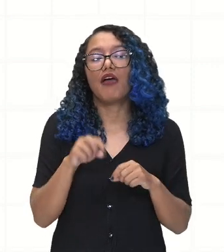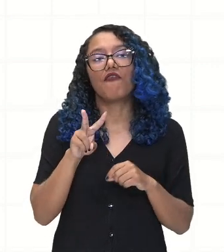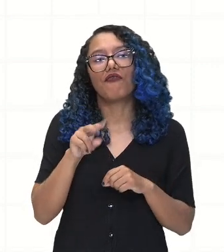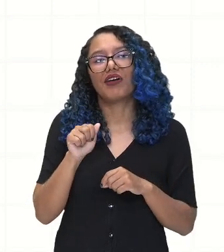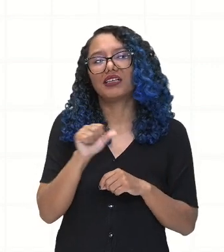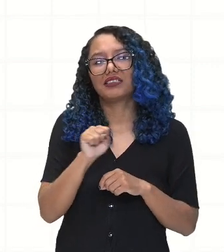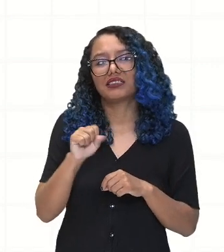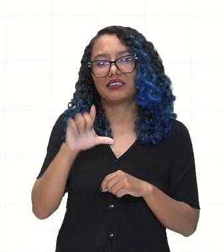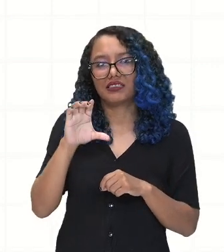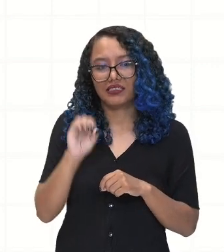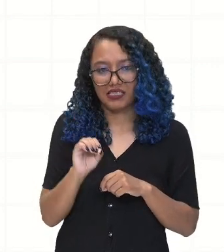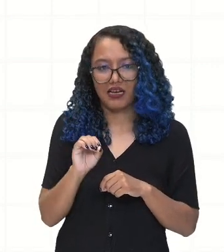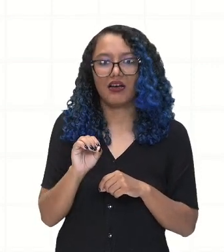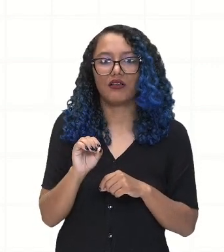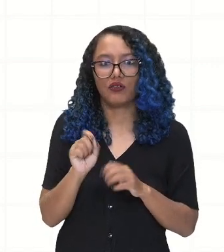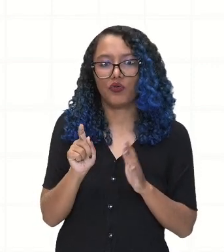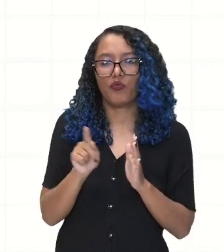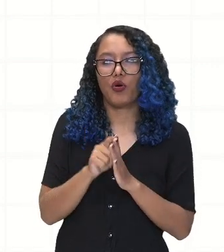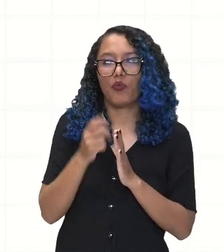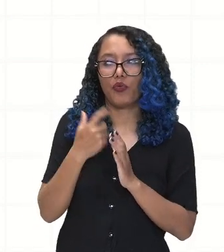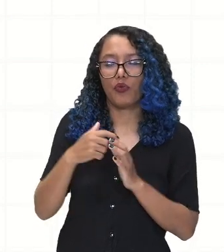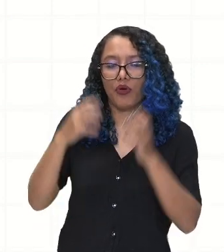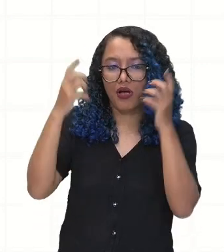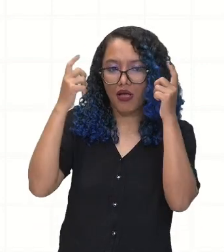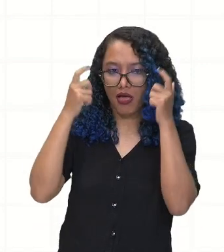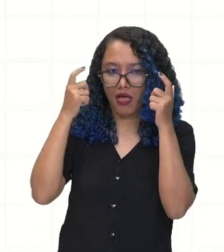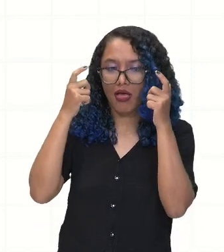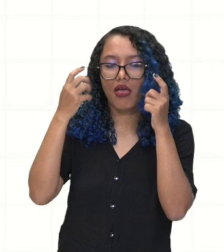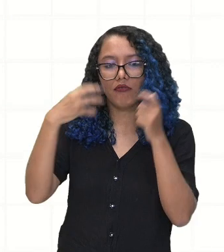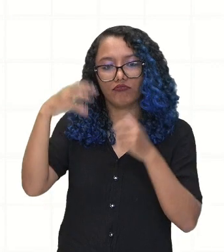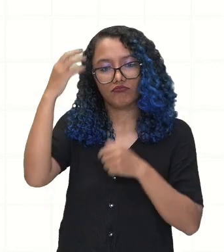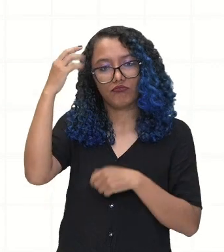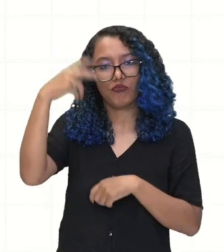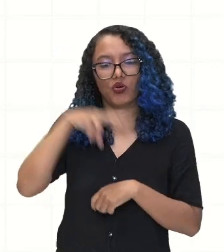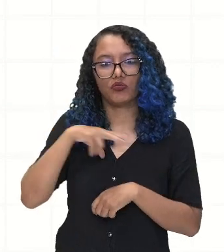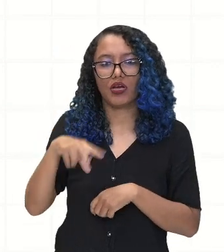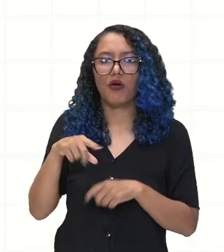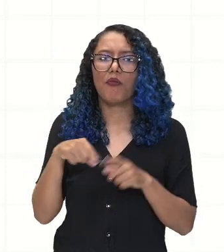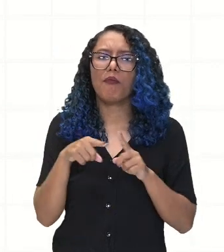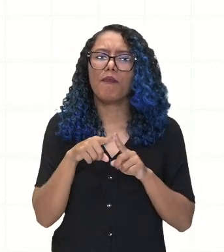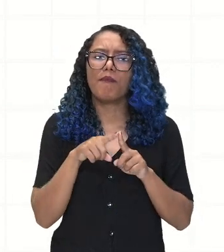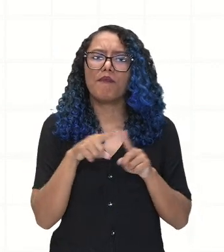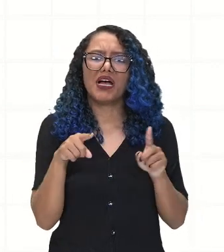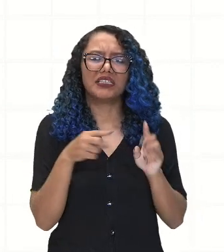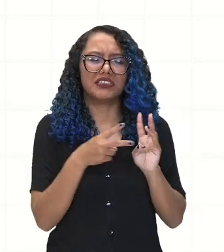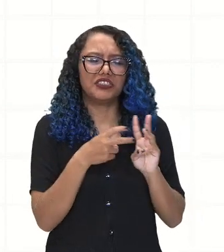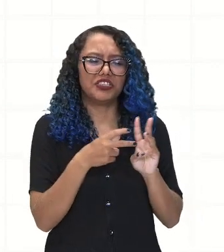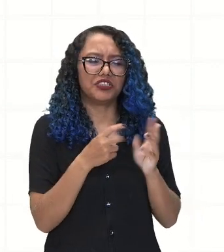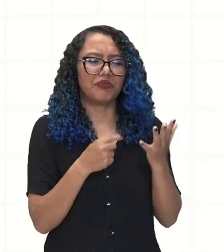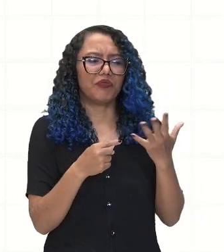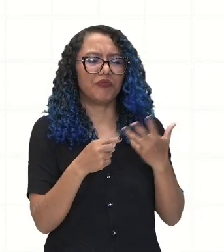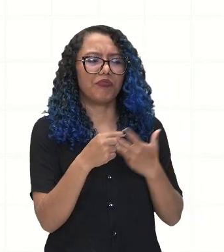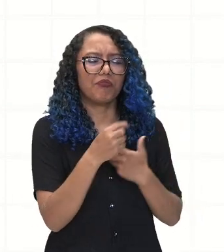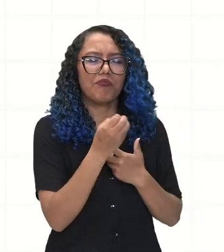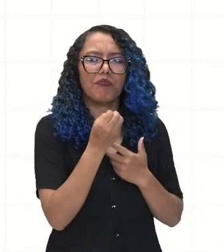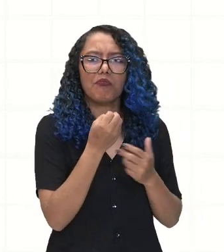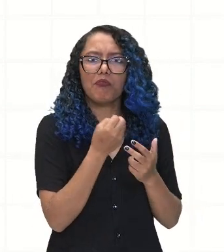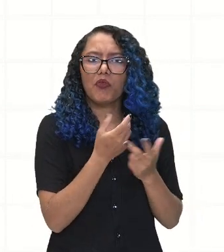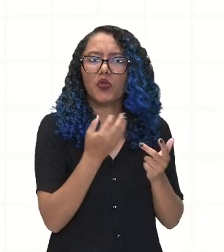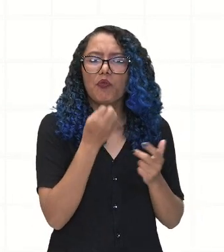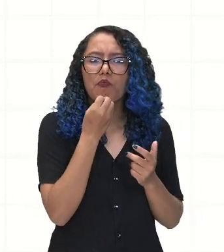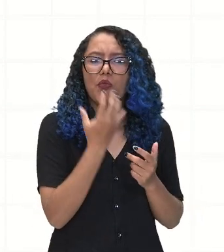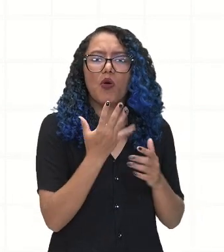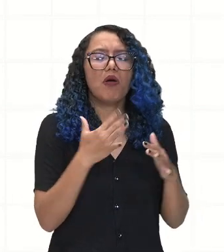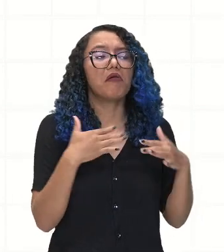que benefício os indígenas teriam com essa transformação de ser agora vassalo da coroa portuguesa? Bem, vamos